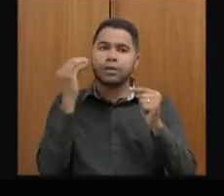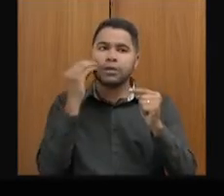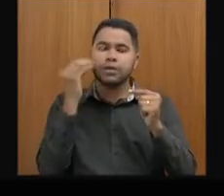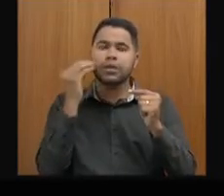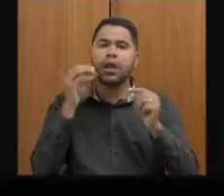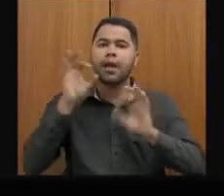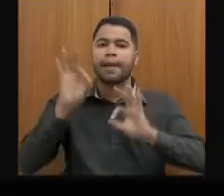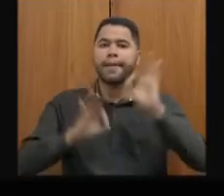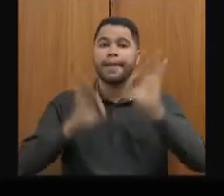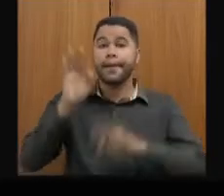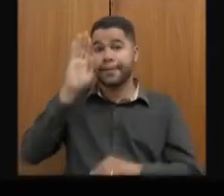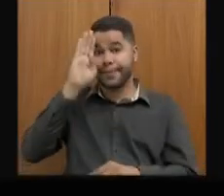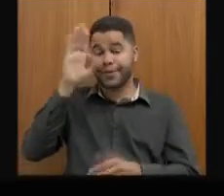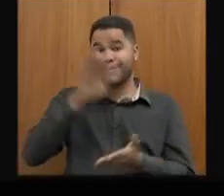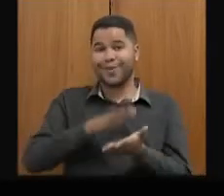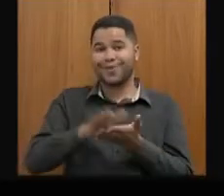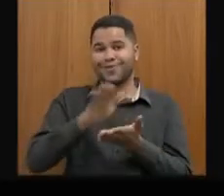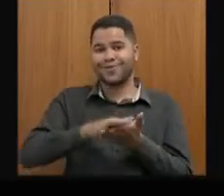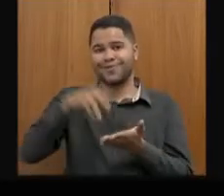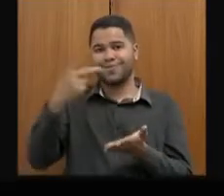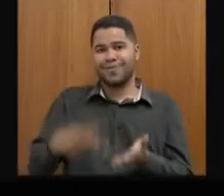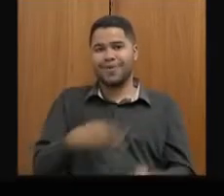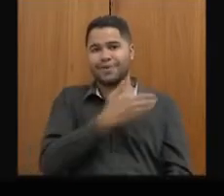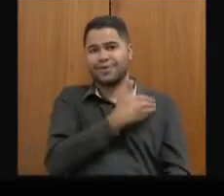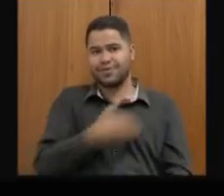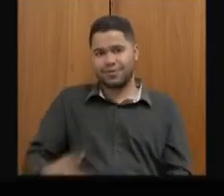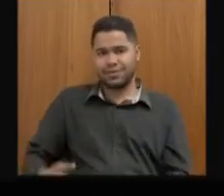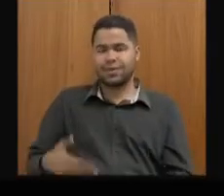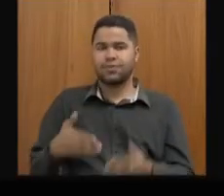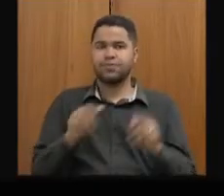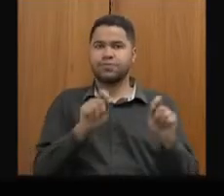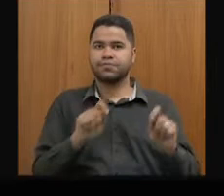da principal despesa do Estado. Próximo, por favor.